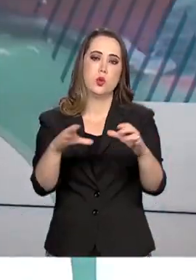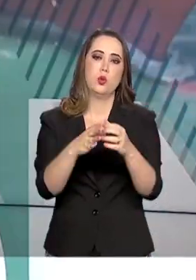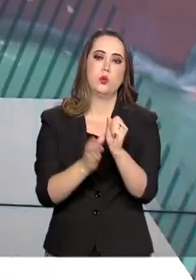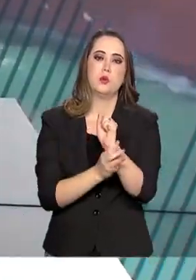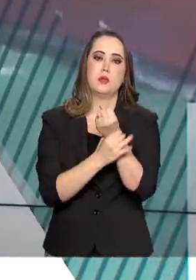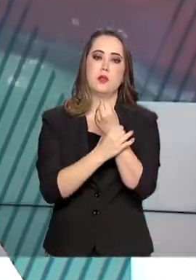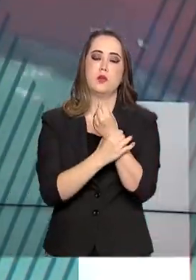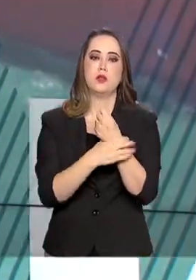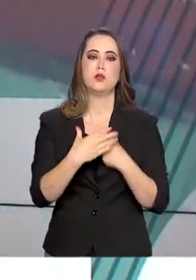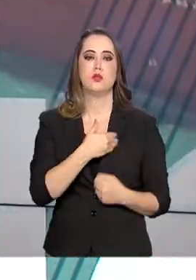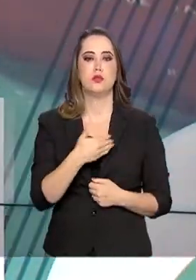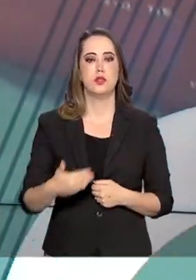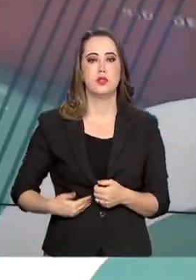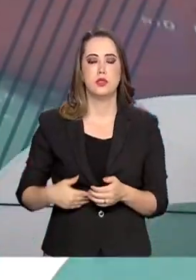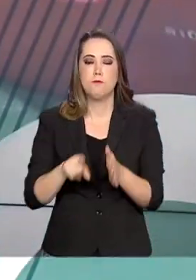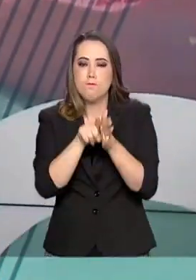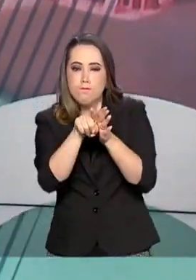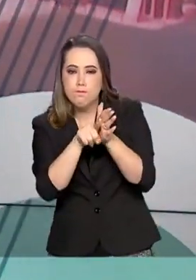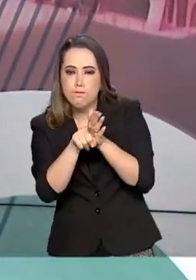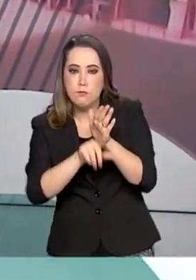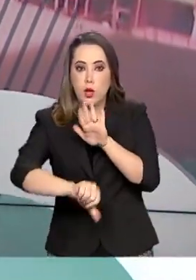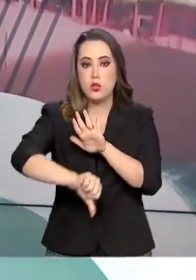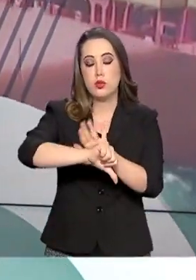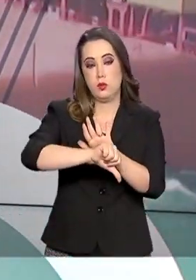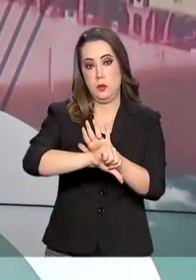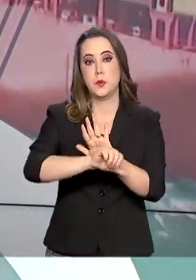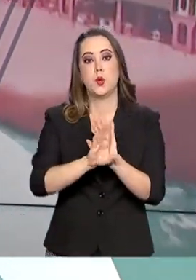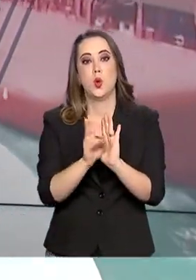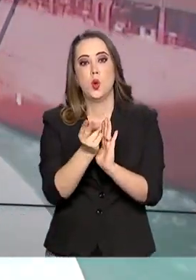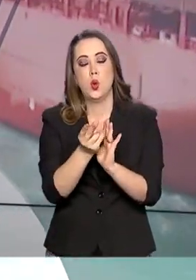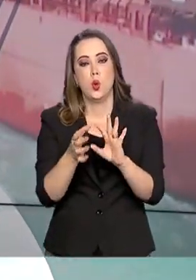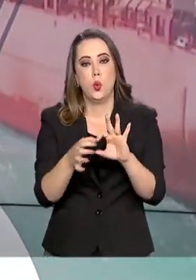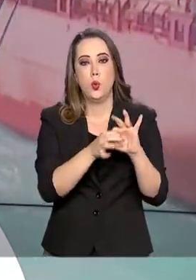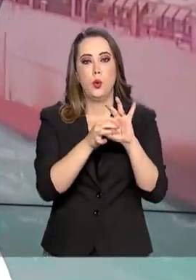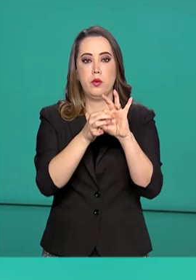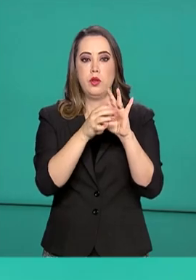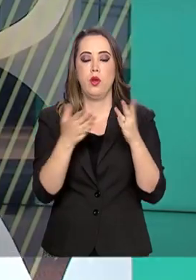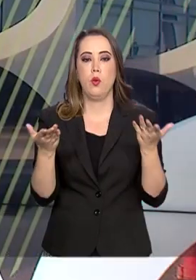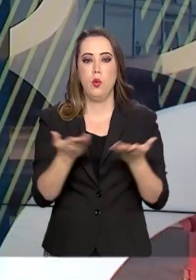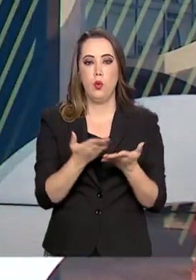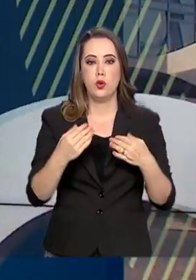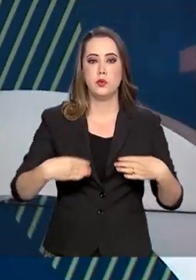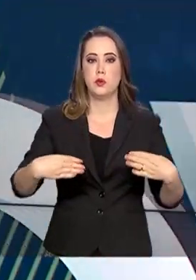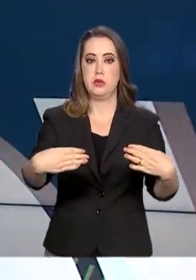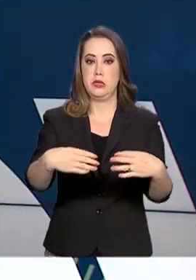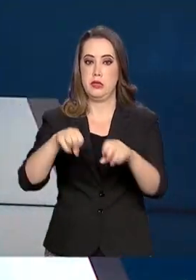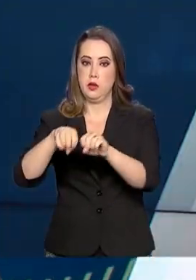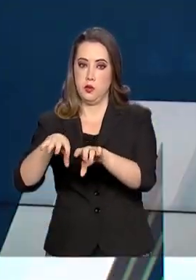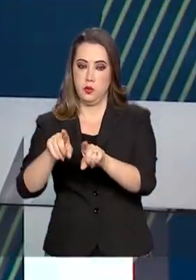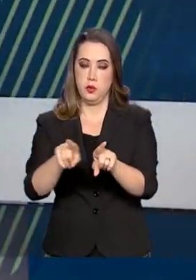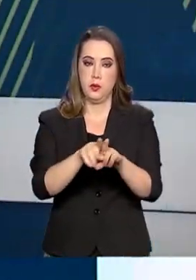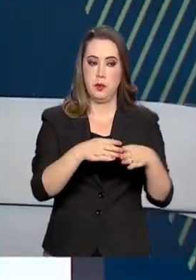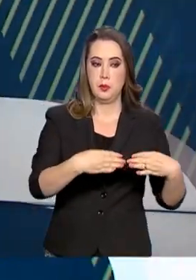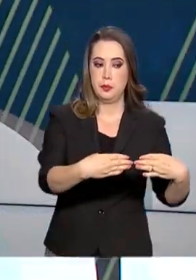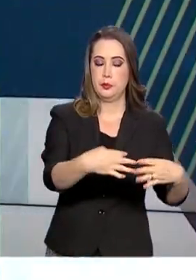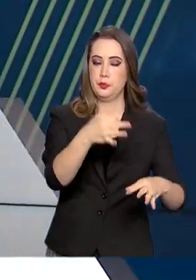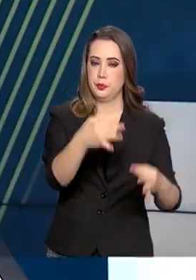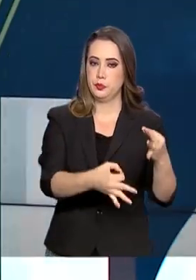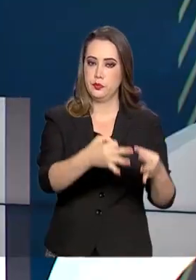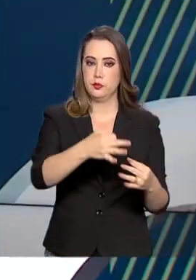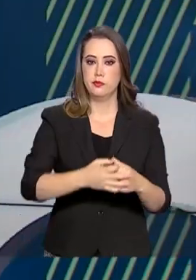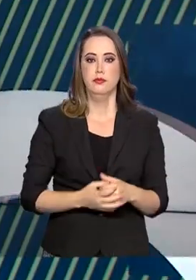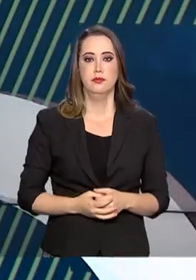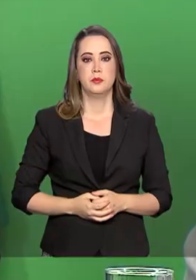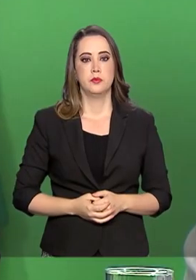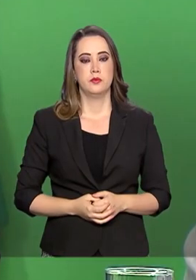de segurança pública e investigação criminal. A parceria foi fechada hoje pelos Ministérios da Educação e da Justiça.